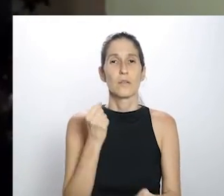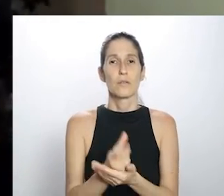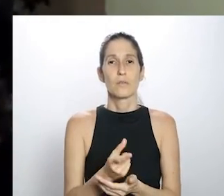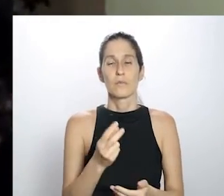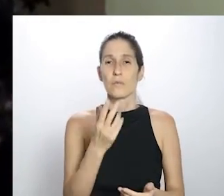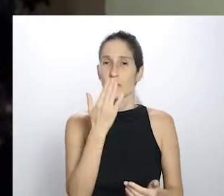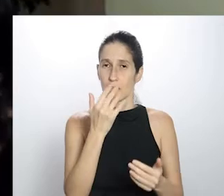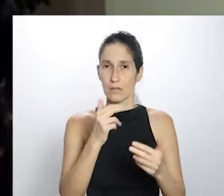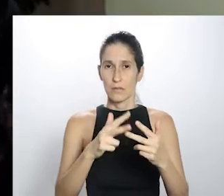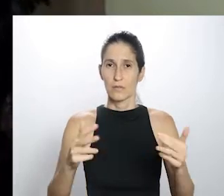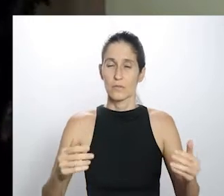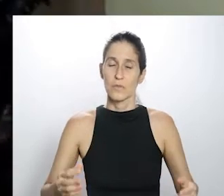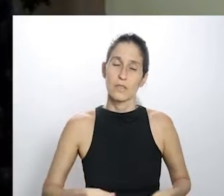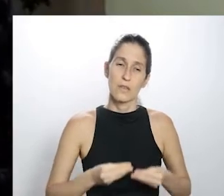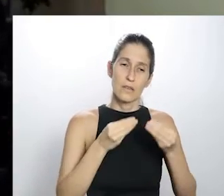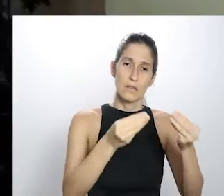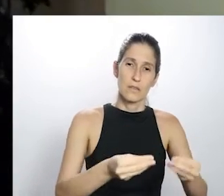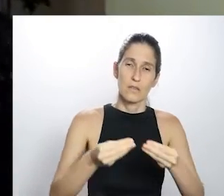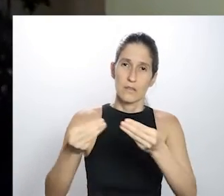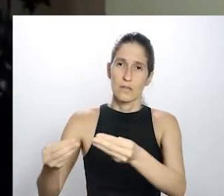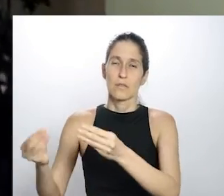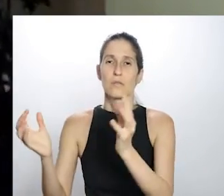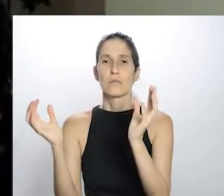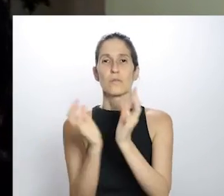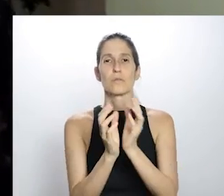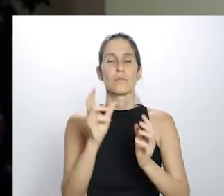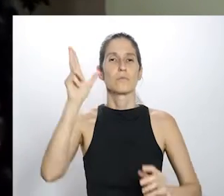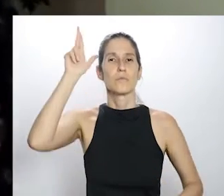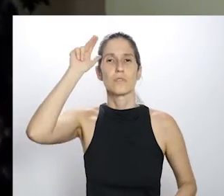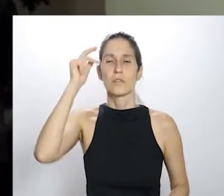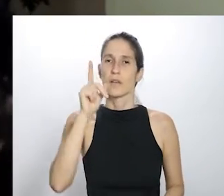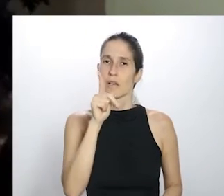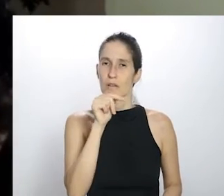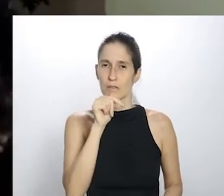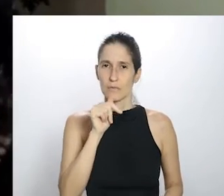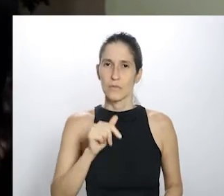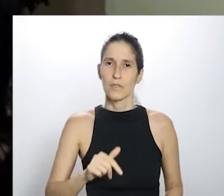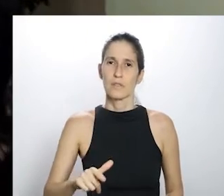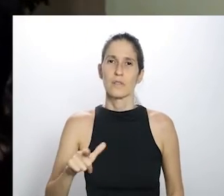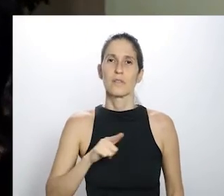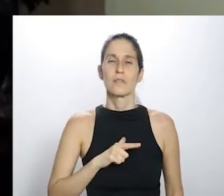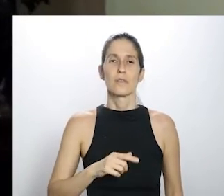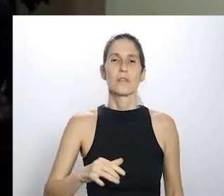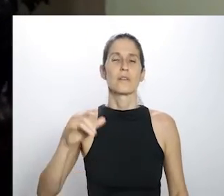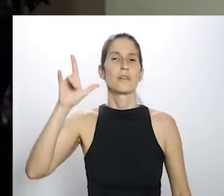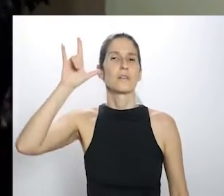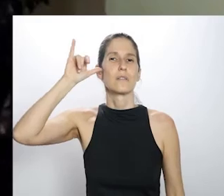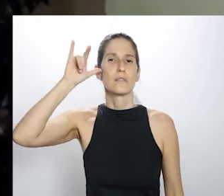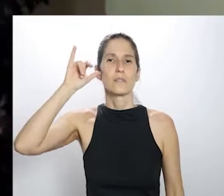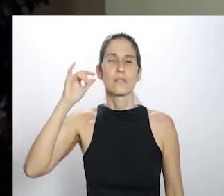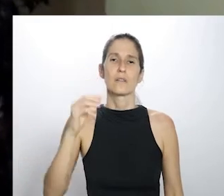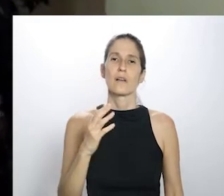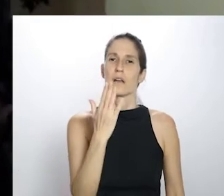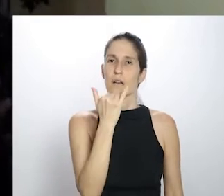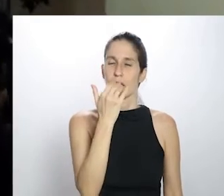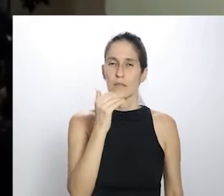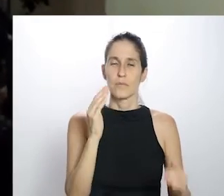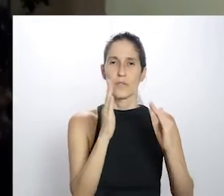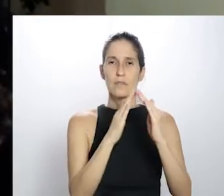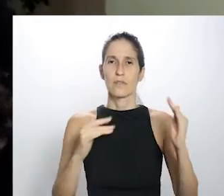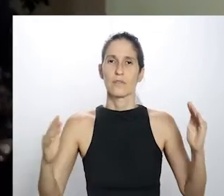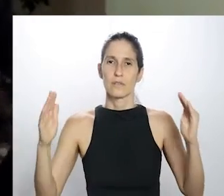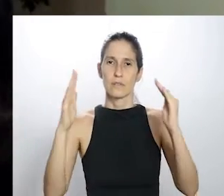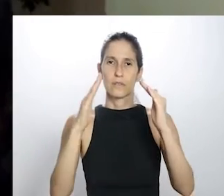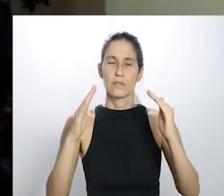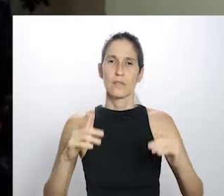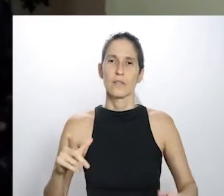de cestas. Estamos distribuindo com todos os grupos de Cavalo Marinho aqui de Pernambuco. No Instagram nós somos Alimenta o Terreiro. Tem